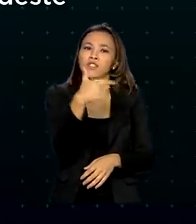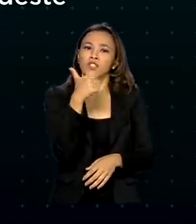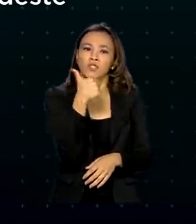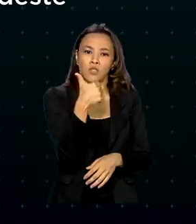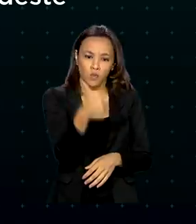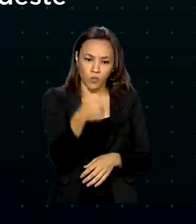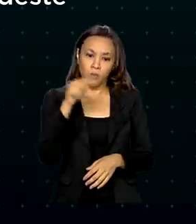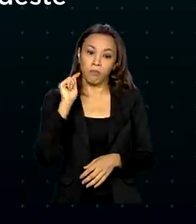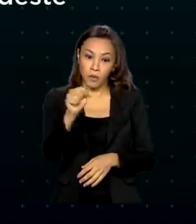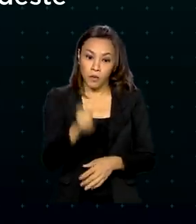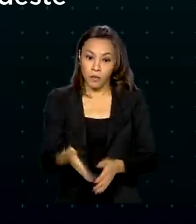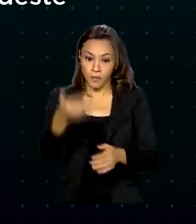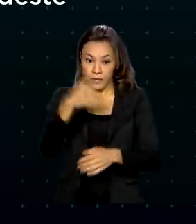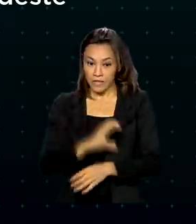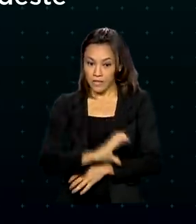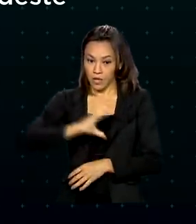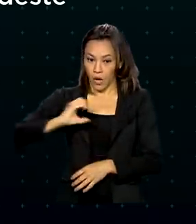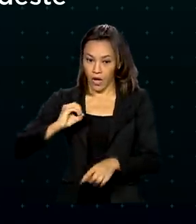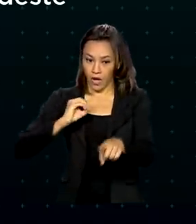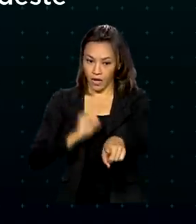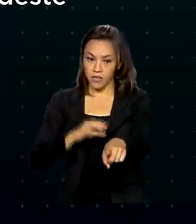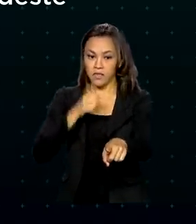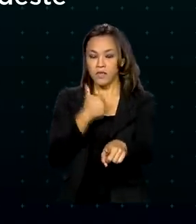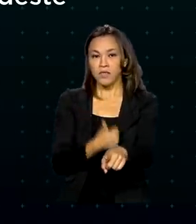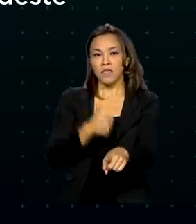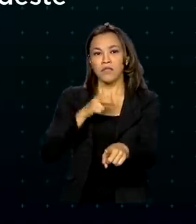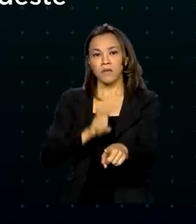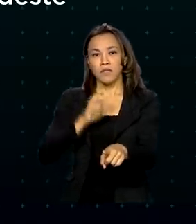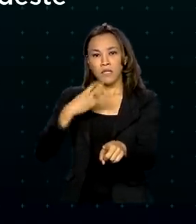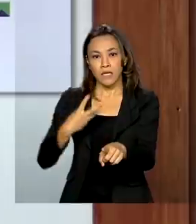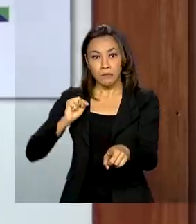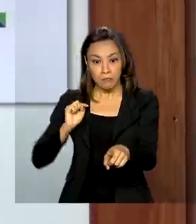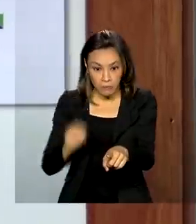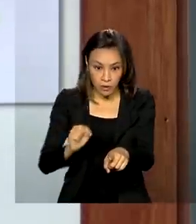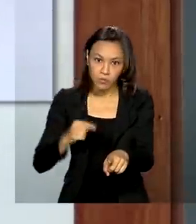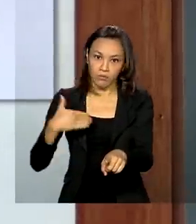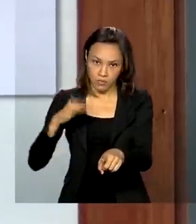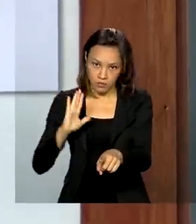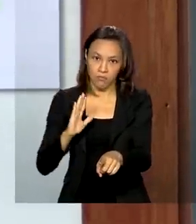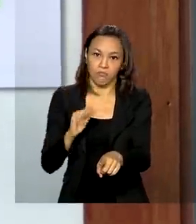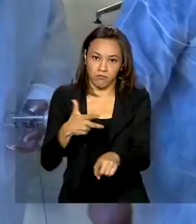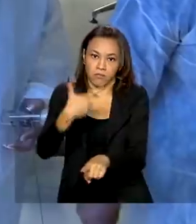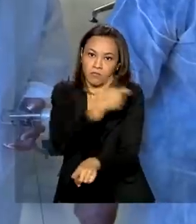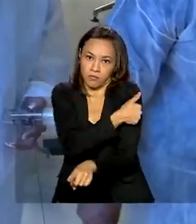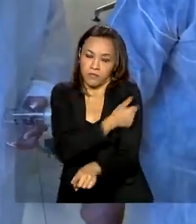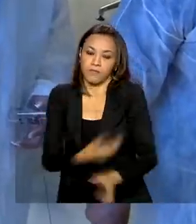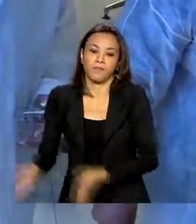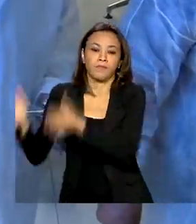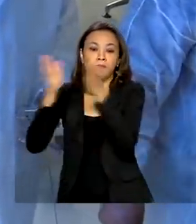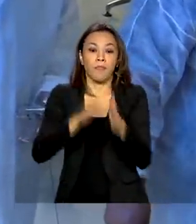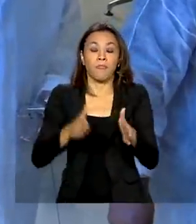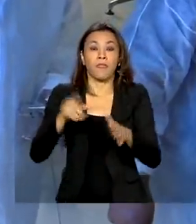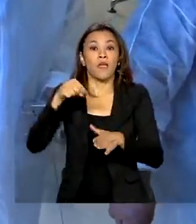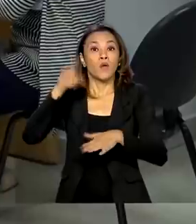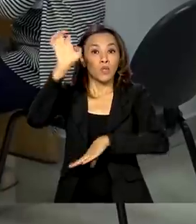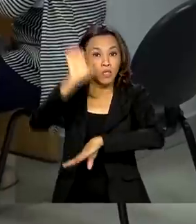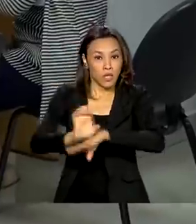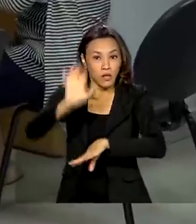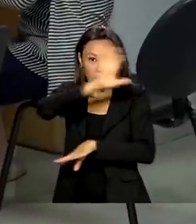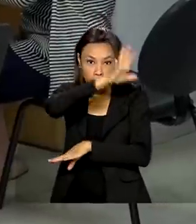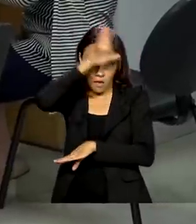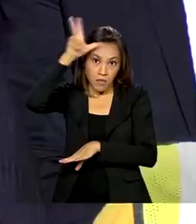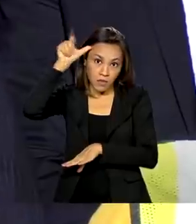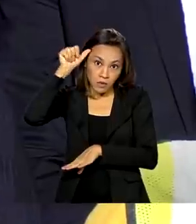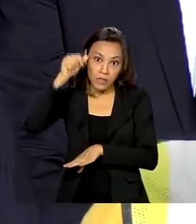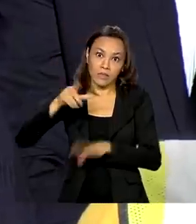Já o centro-oeste, terá 153 mil doses. O Amazonas tem prioridade na distribuição das